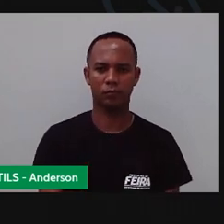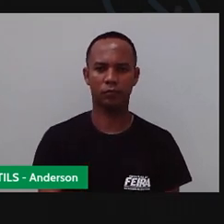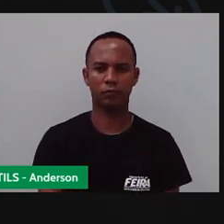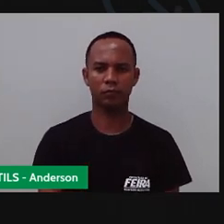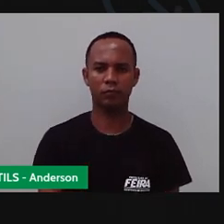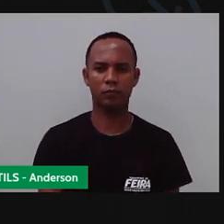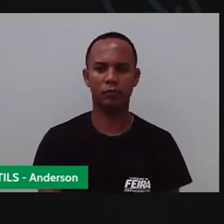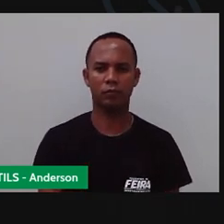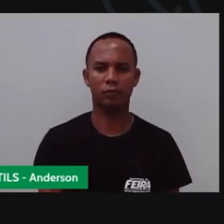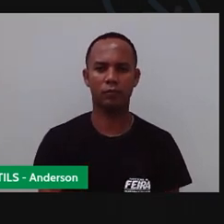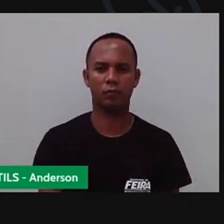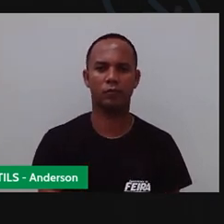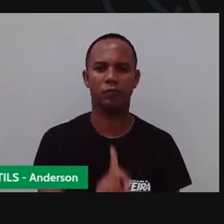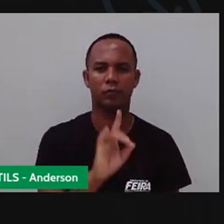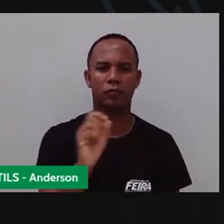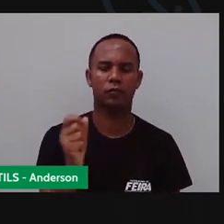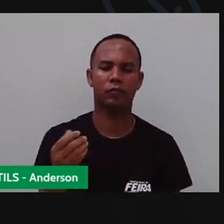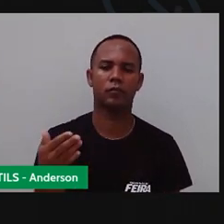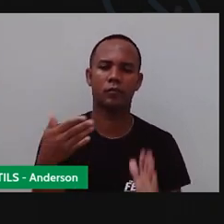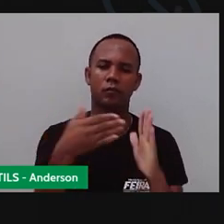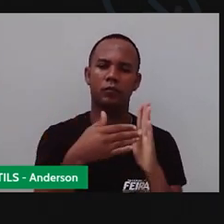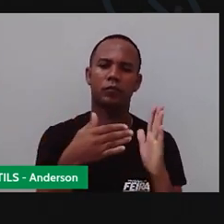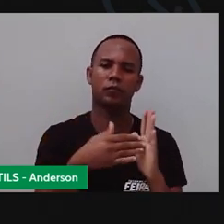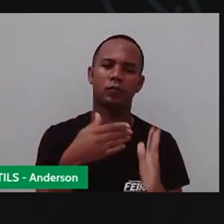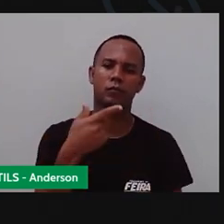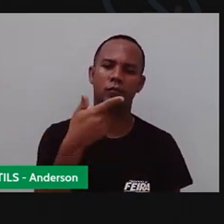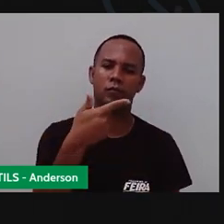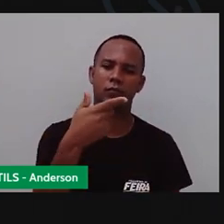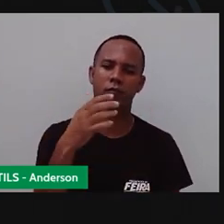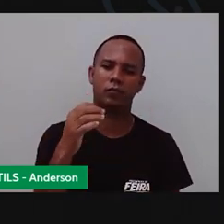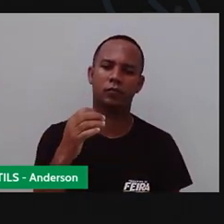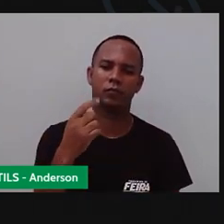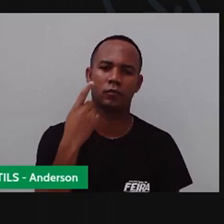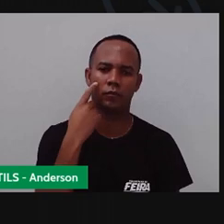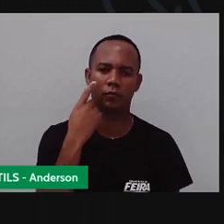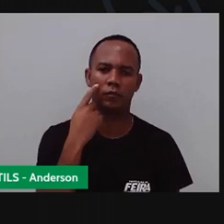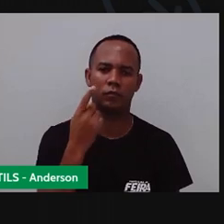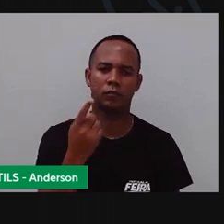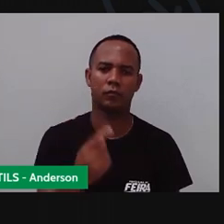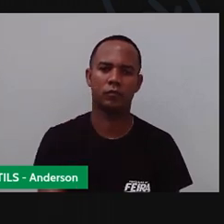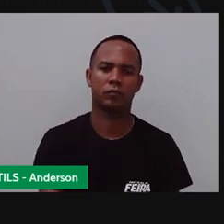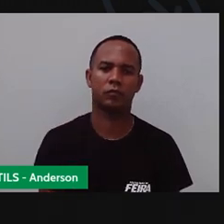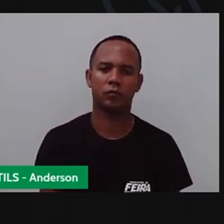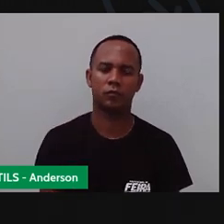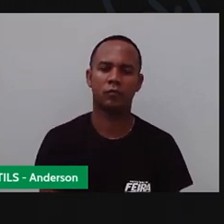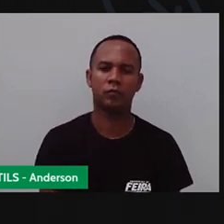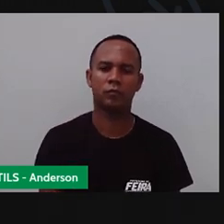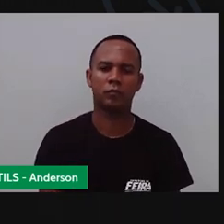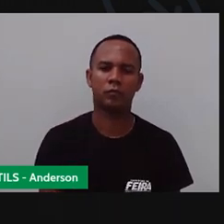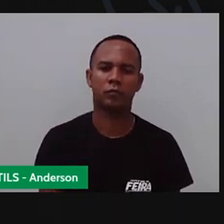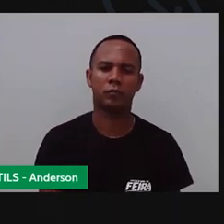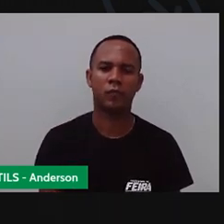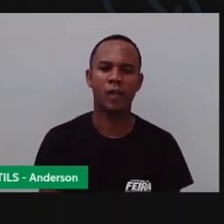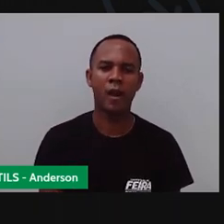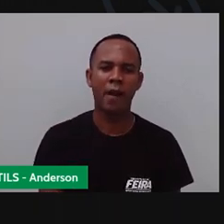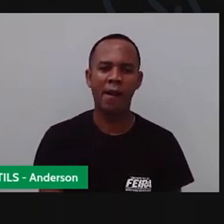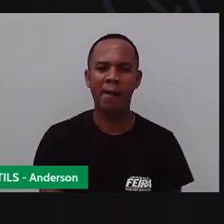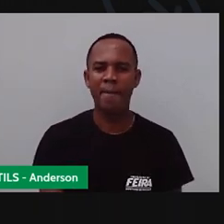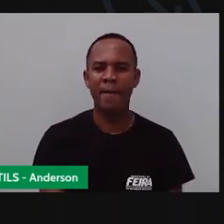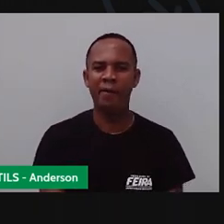Já temos aqui até o dia o quê? Até o dia... Vinte. Agora a gente vai pra quando?